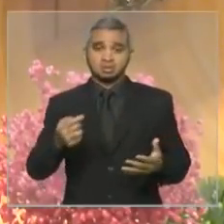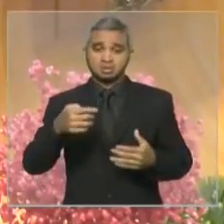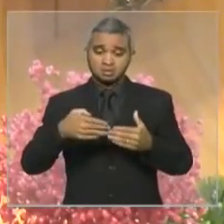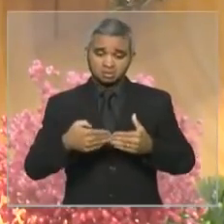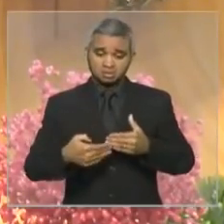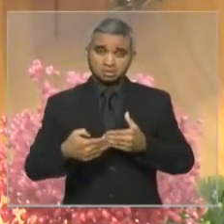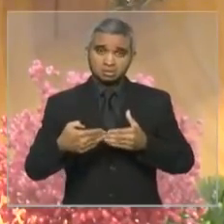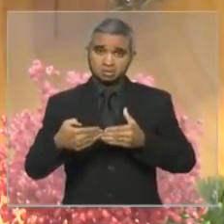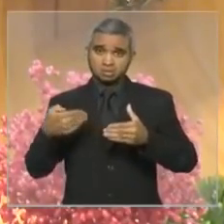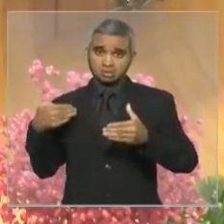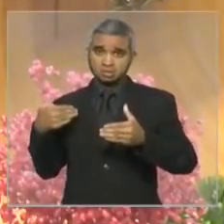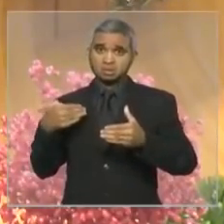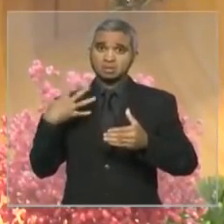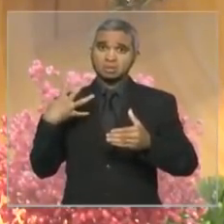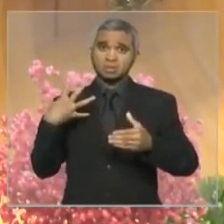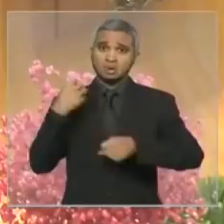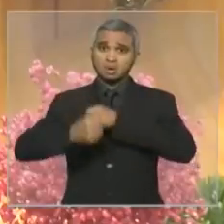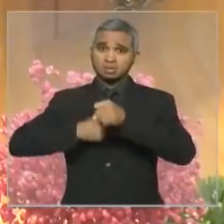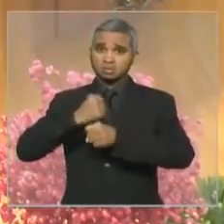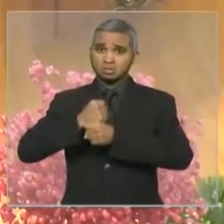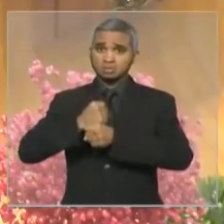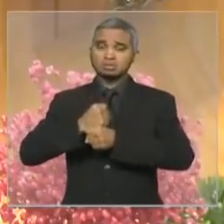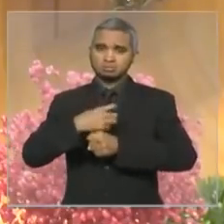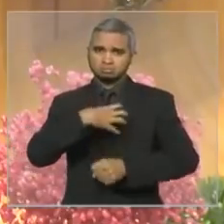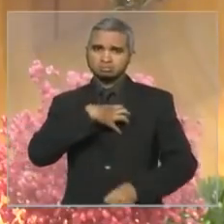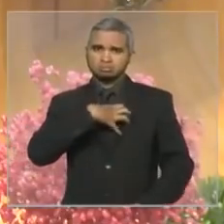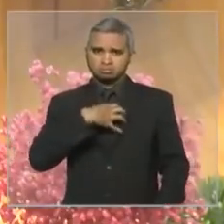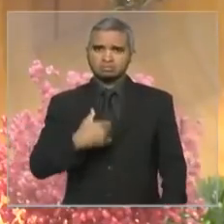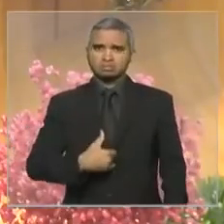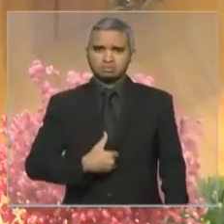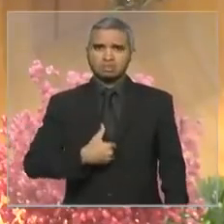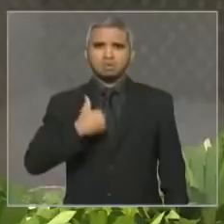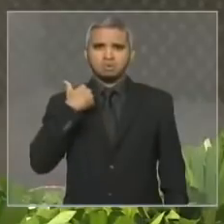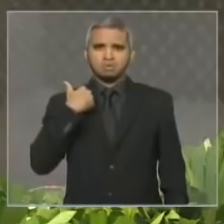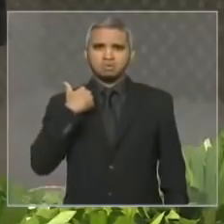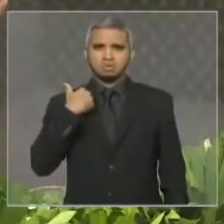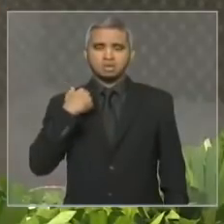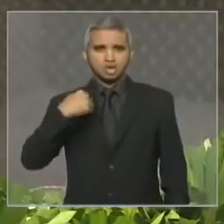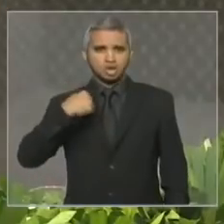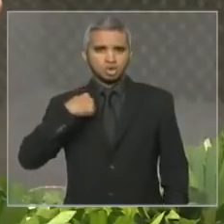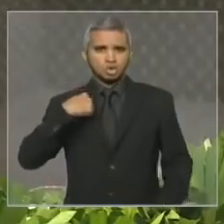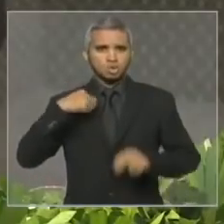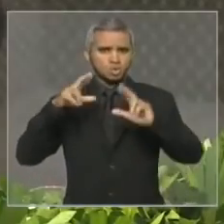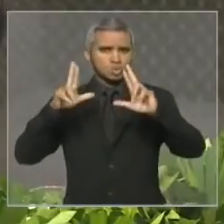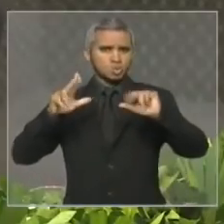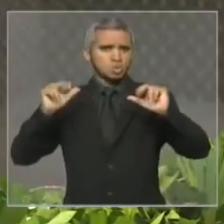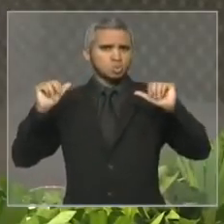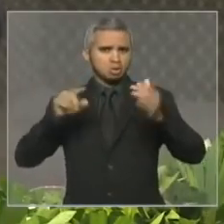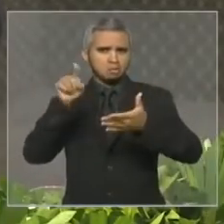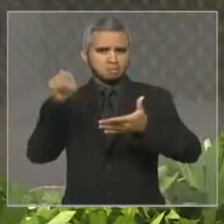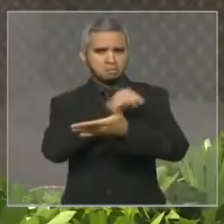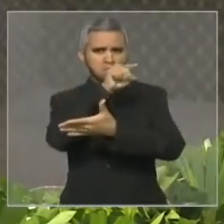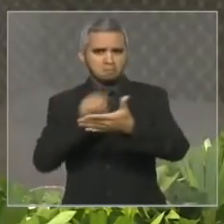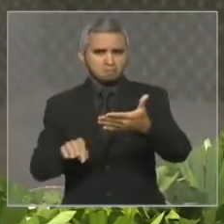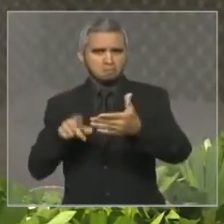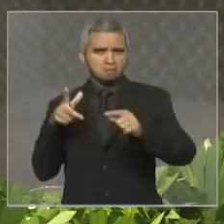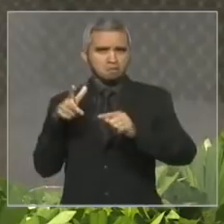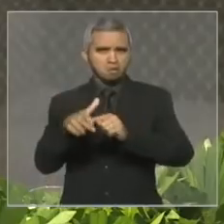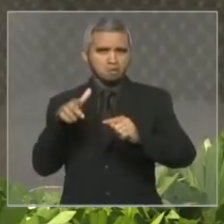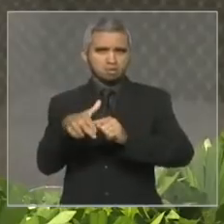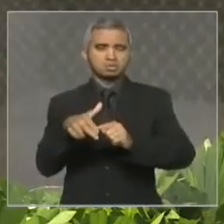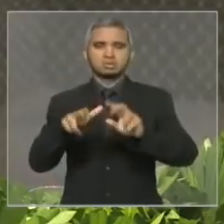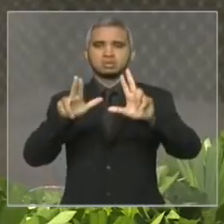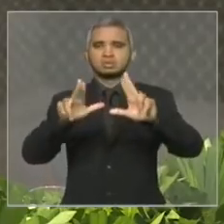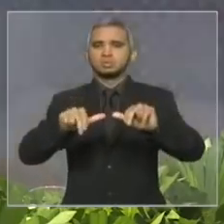me orgulhar que de um lado nunca cortei o livre exercício do poder legislativo nesta casa